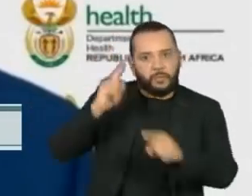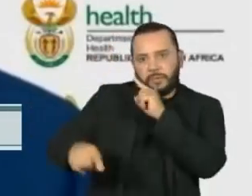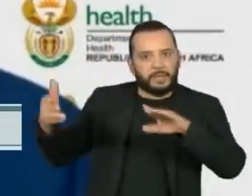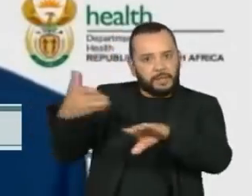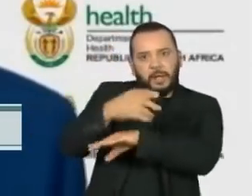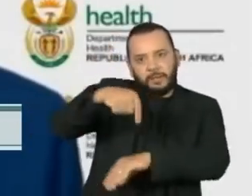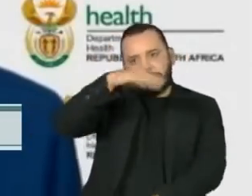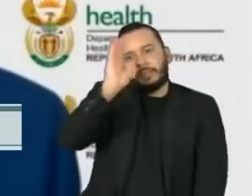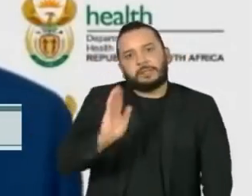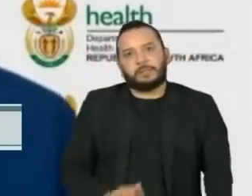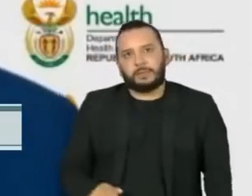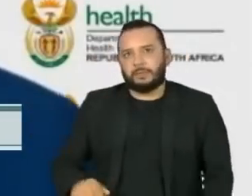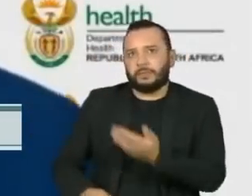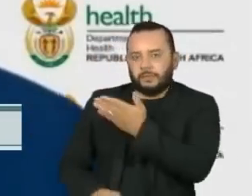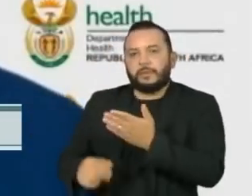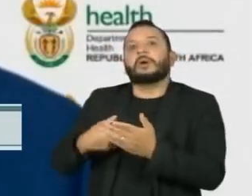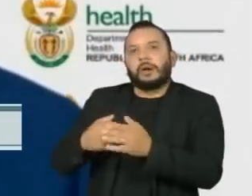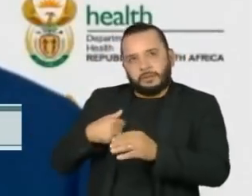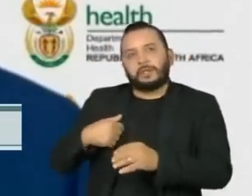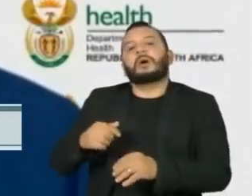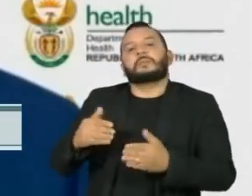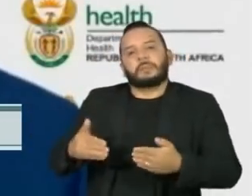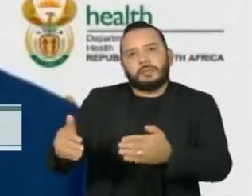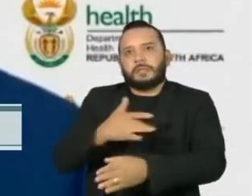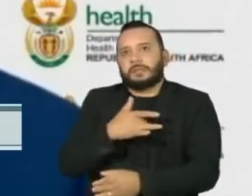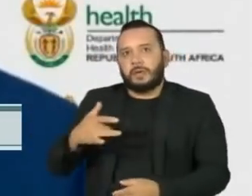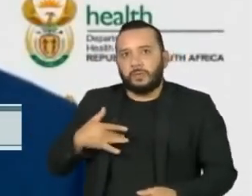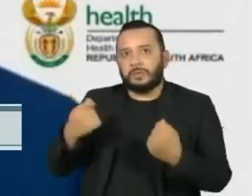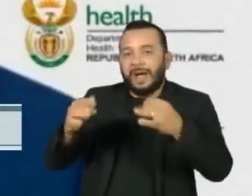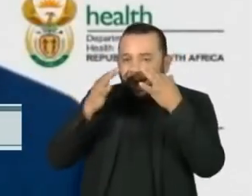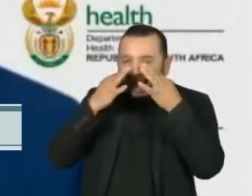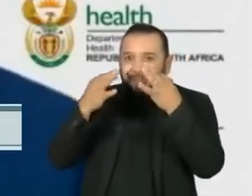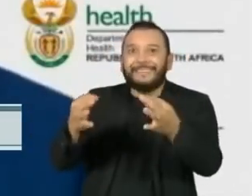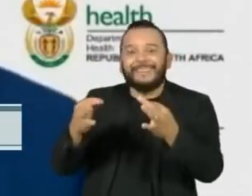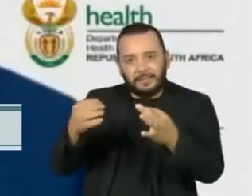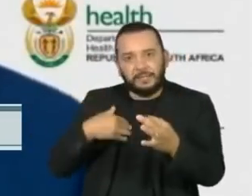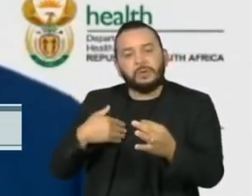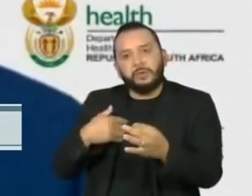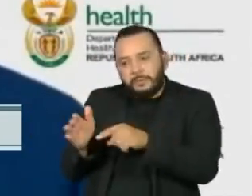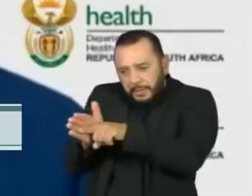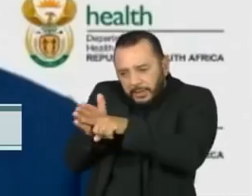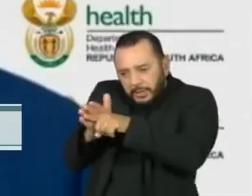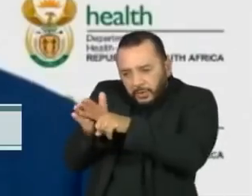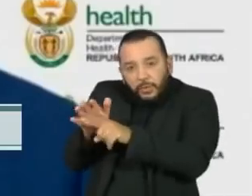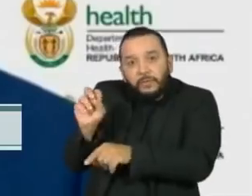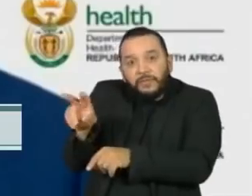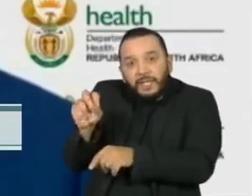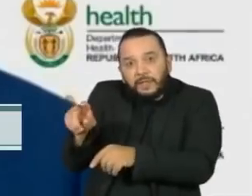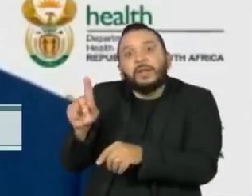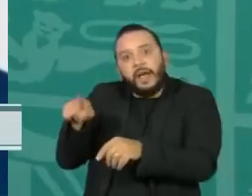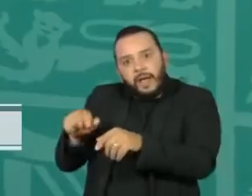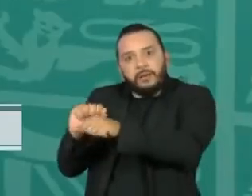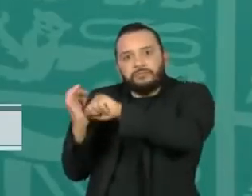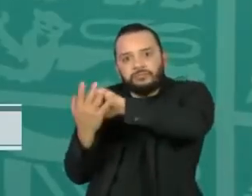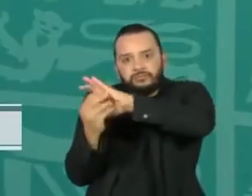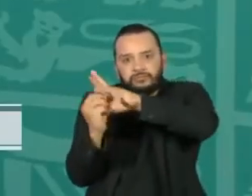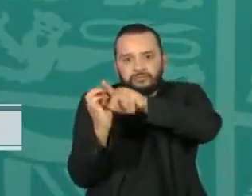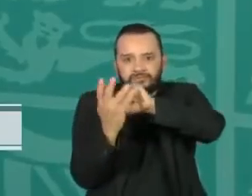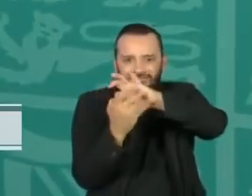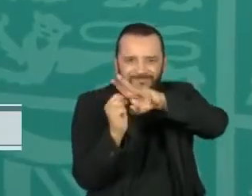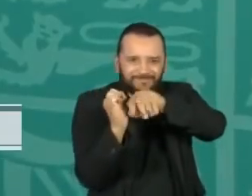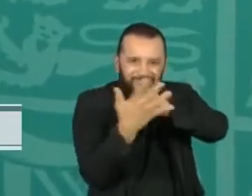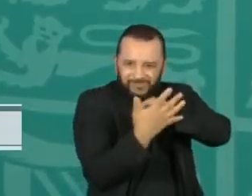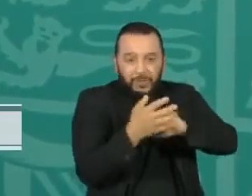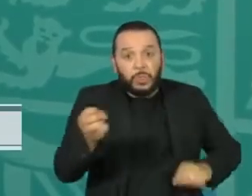da Saúde da África do Sul, o aumento dos casos no país foi o primeiro alerta. Ao estudarem o vírus, descobriram uma nova variante. As